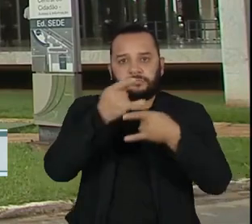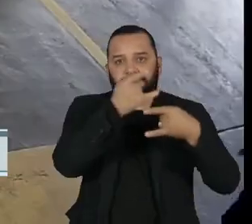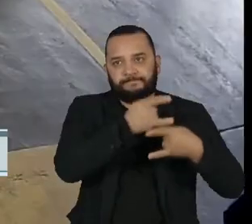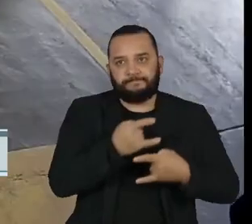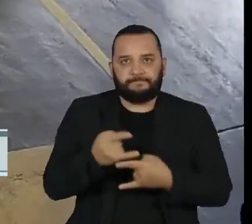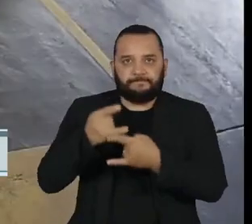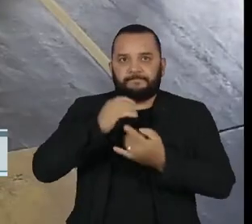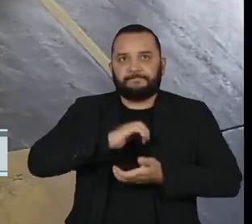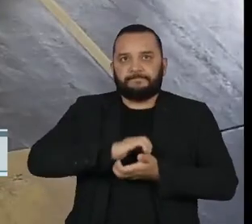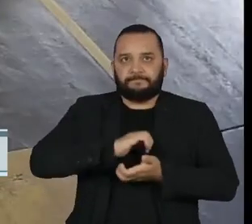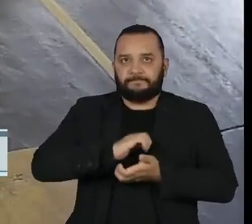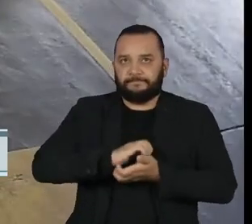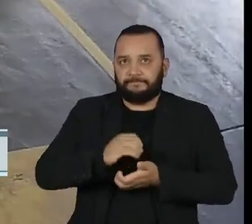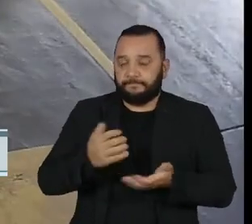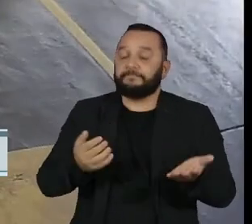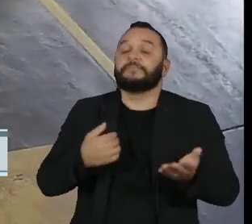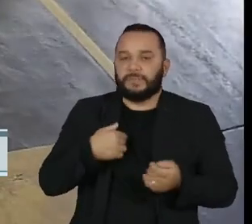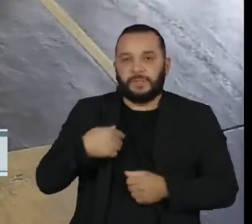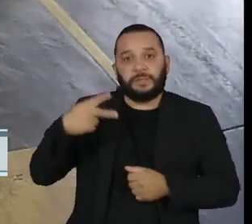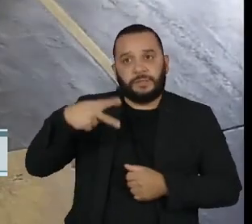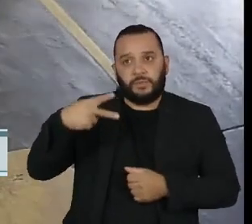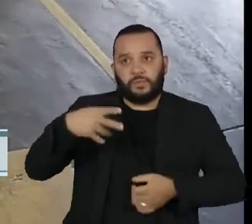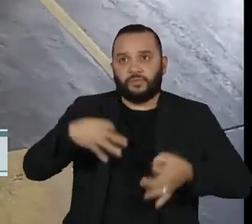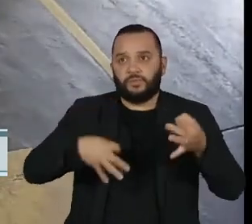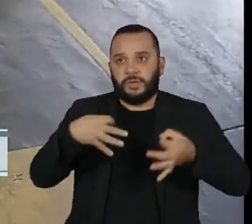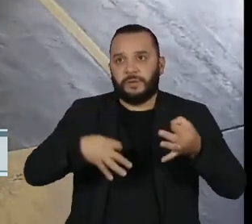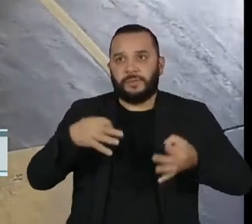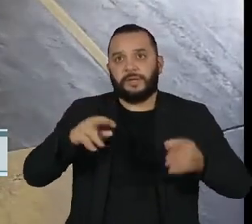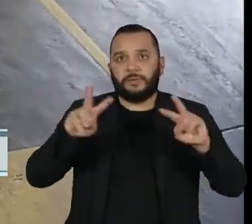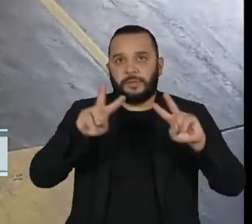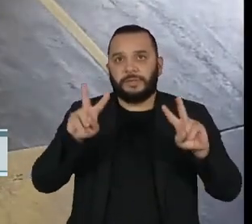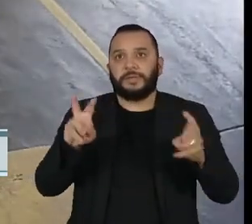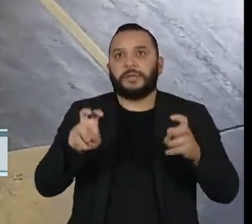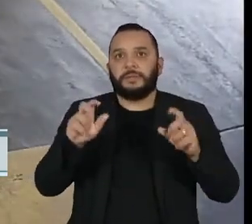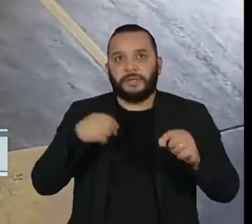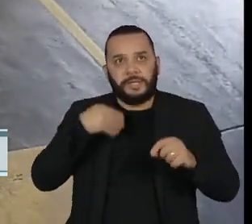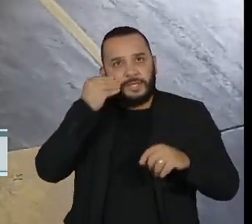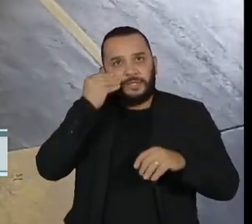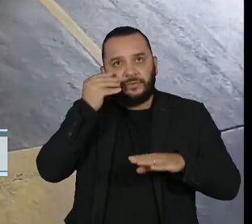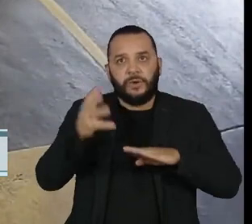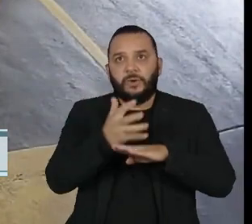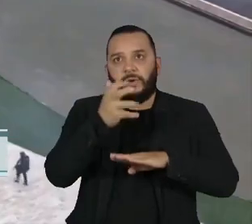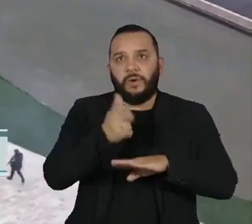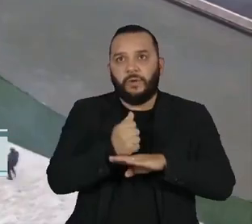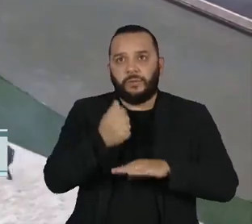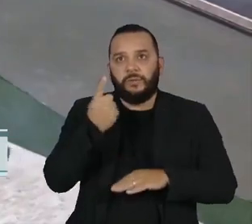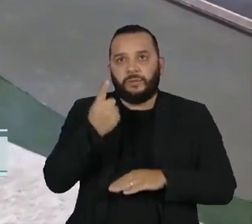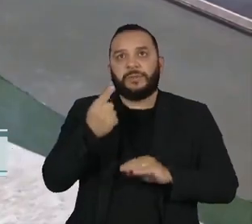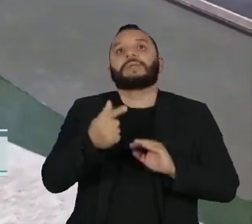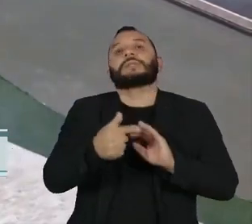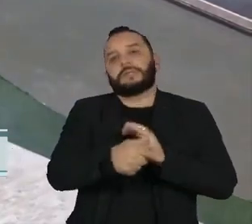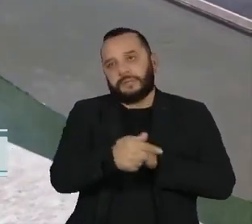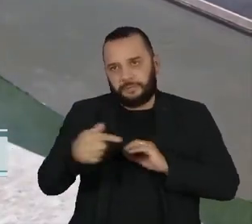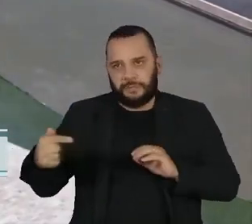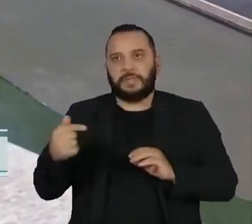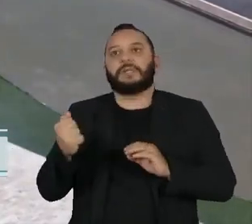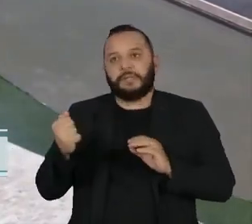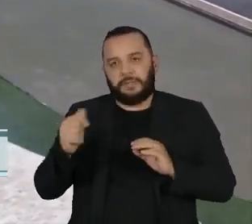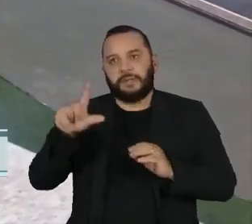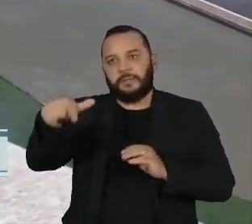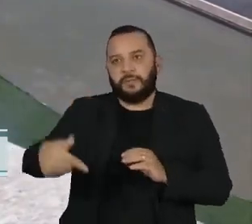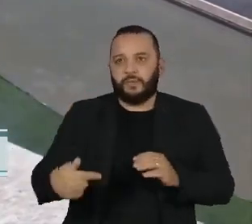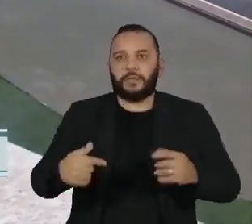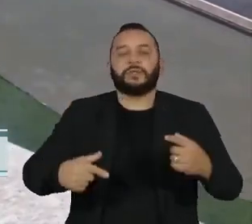STF. Este é o segundo julgamento sobre a tentativa de golpe que ocorreu uma semana após a posse do presidente